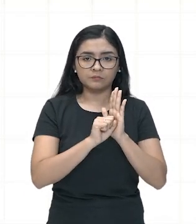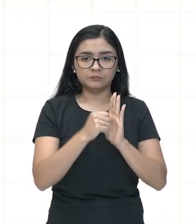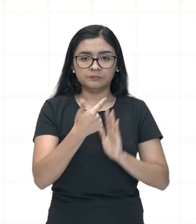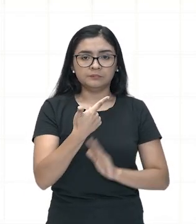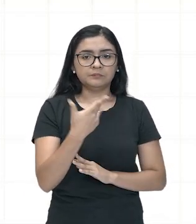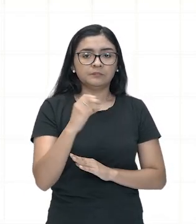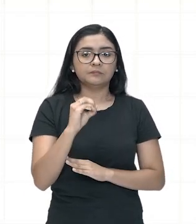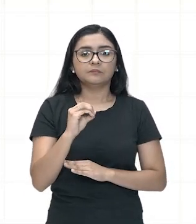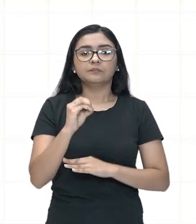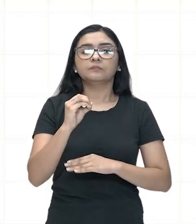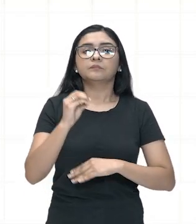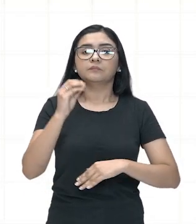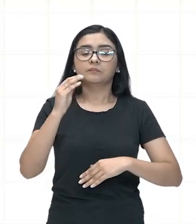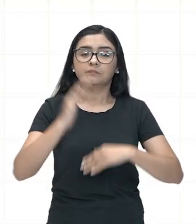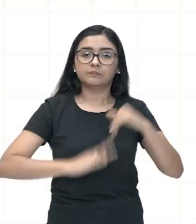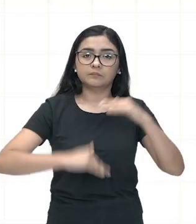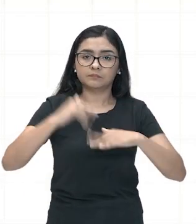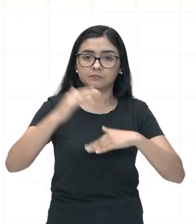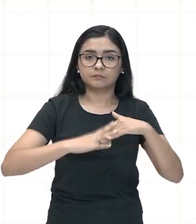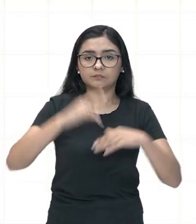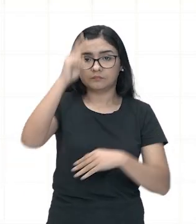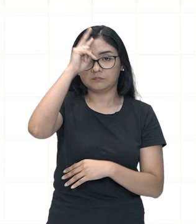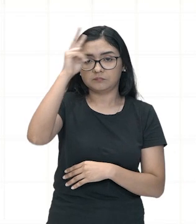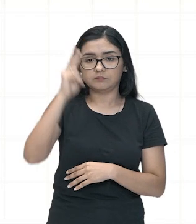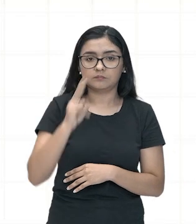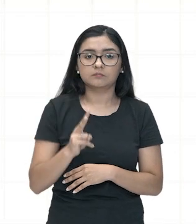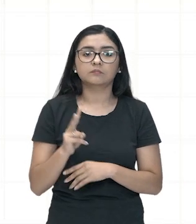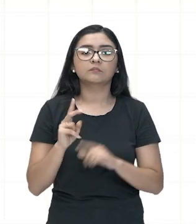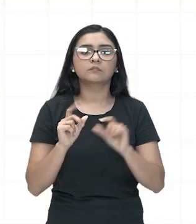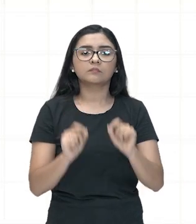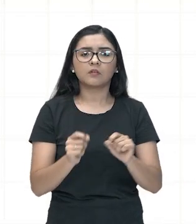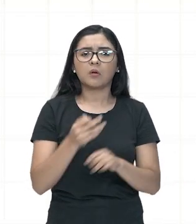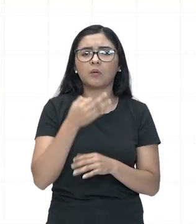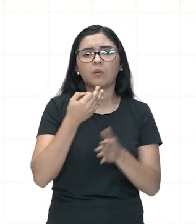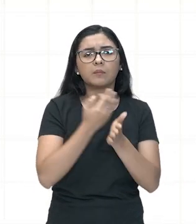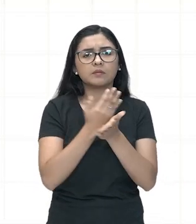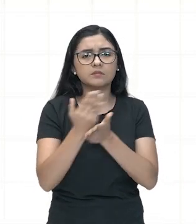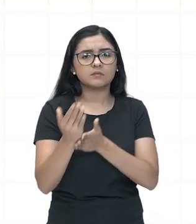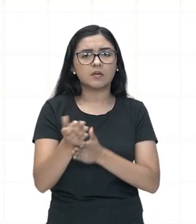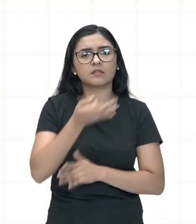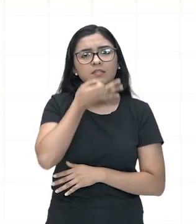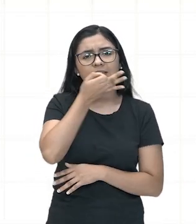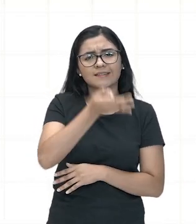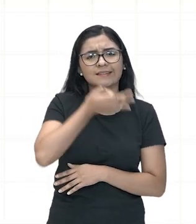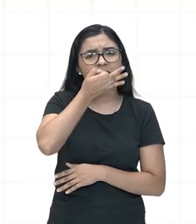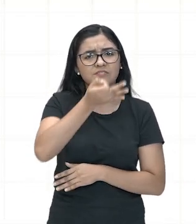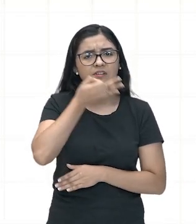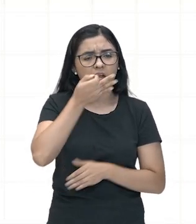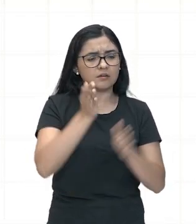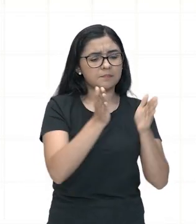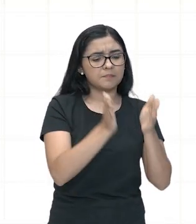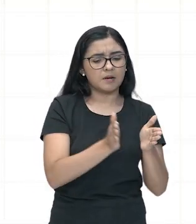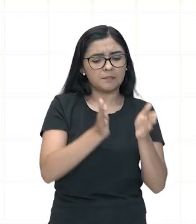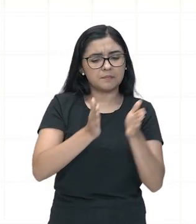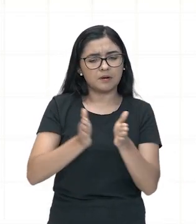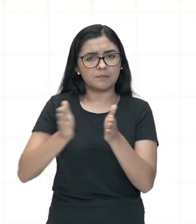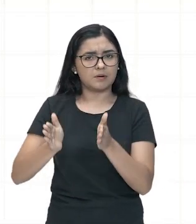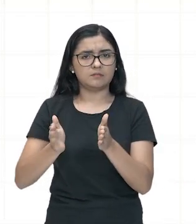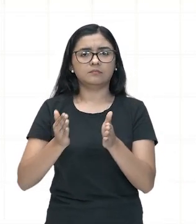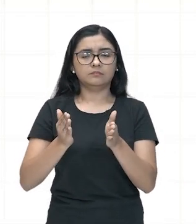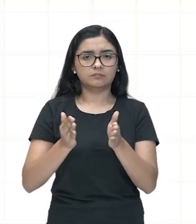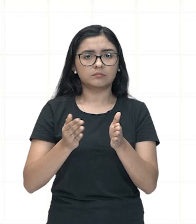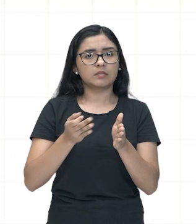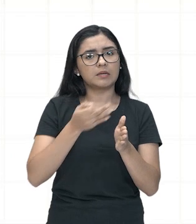historiadores passaram, então, a criticar essa divisão feita no século